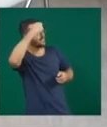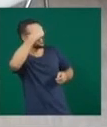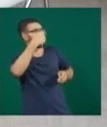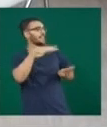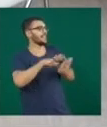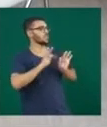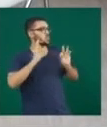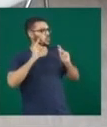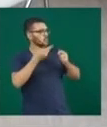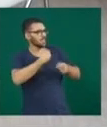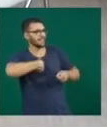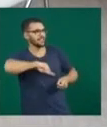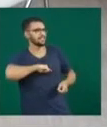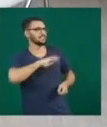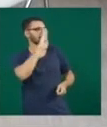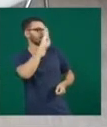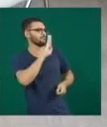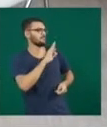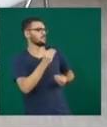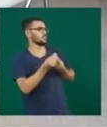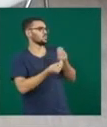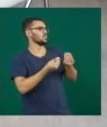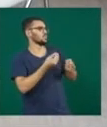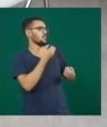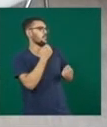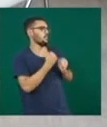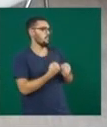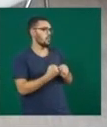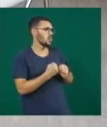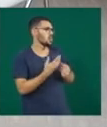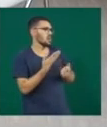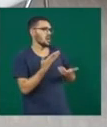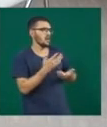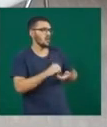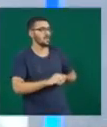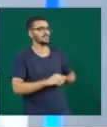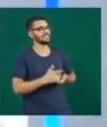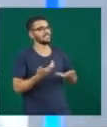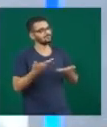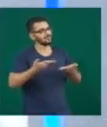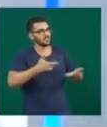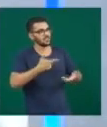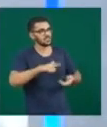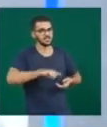nós brasileiros, de uma forma geral. O que a gente pode falar para reforçar o convite para quem nos assiste?